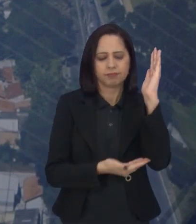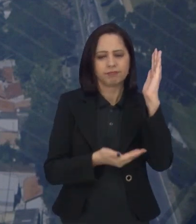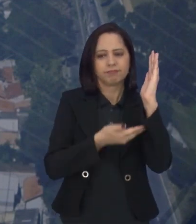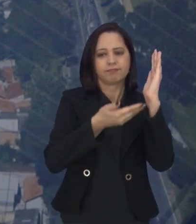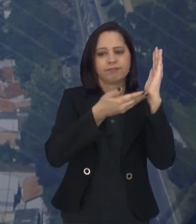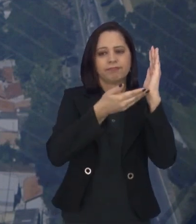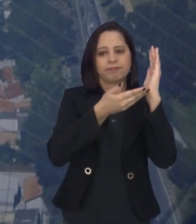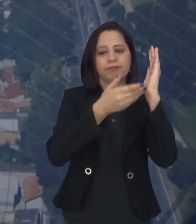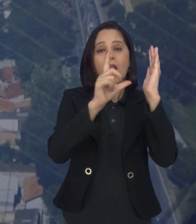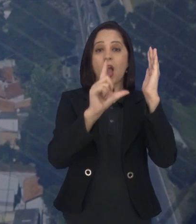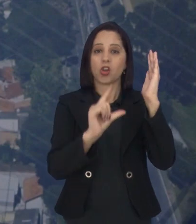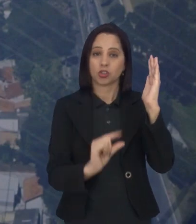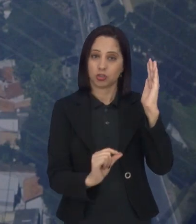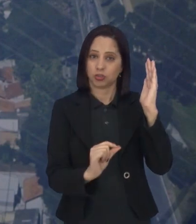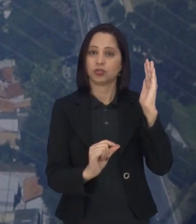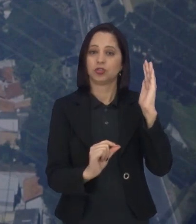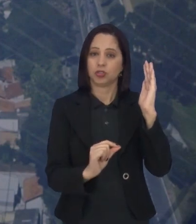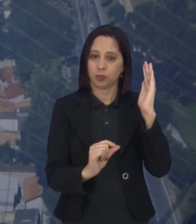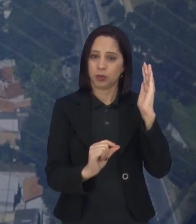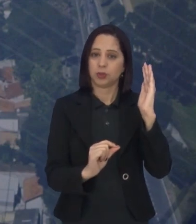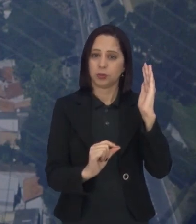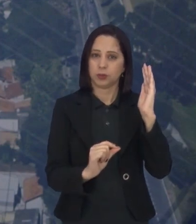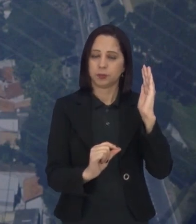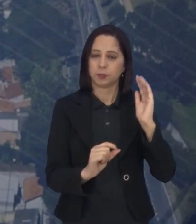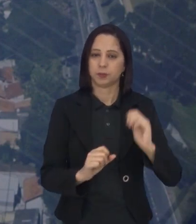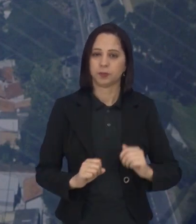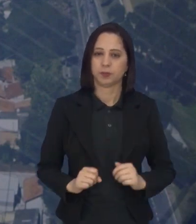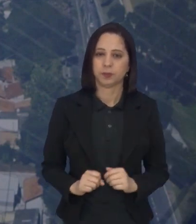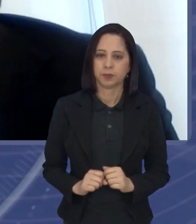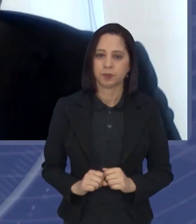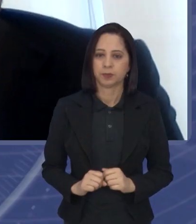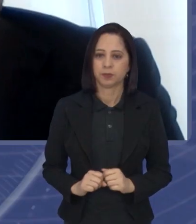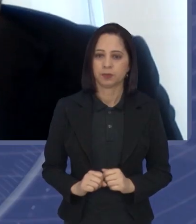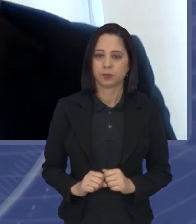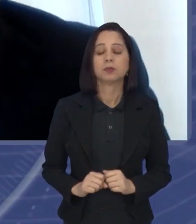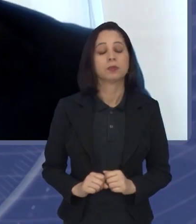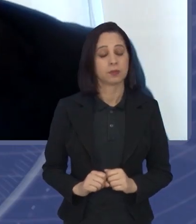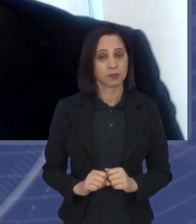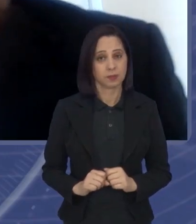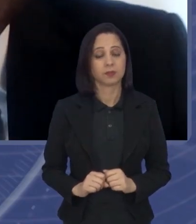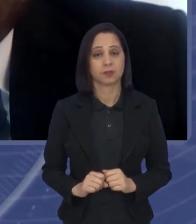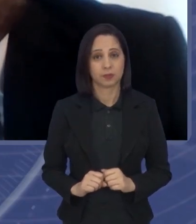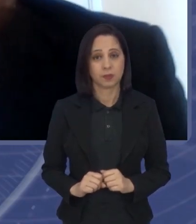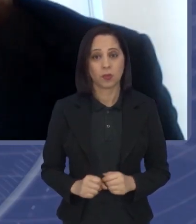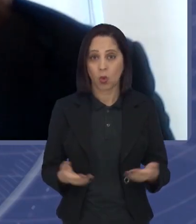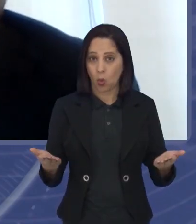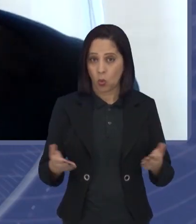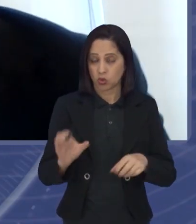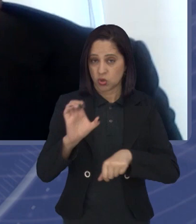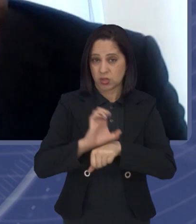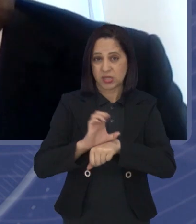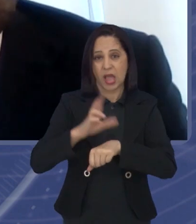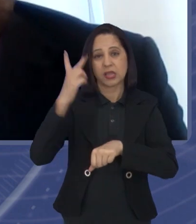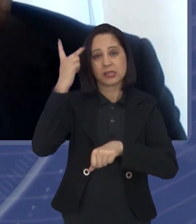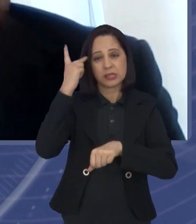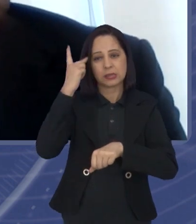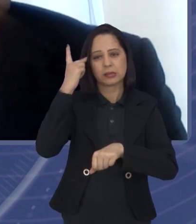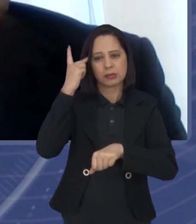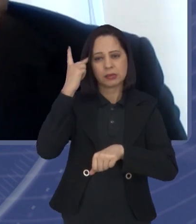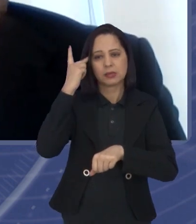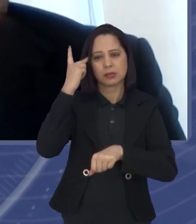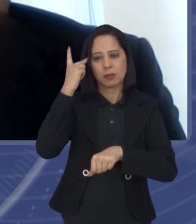bastante também o sistema judicial. Sim, hoje o Estado de São Paulo ele tem